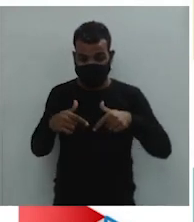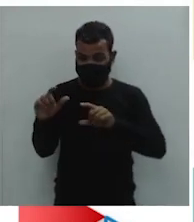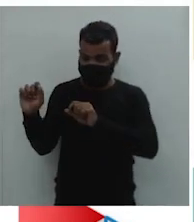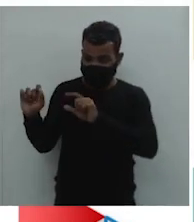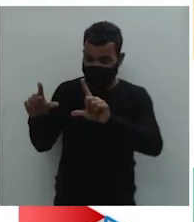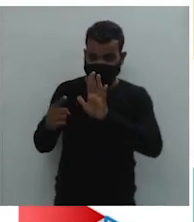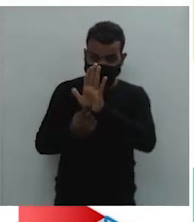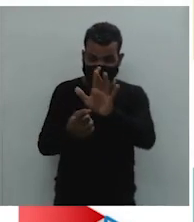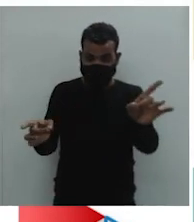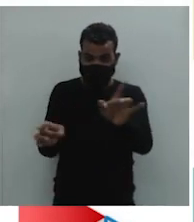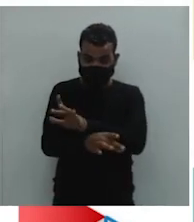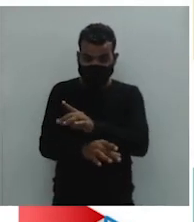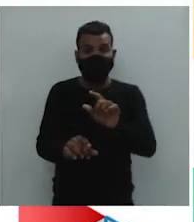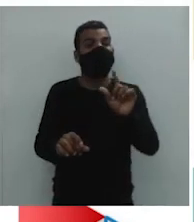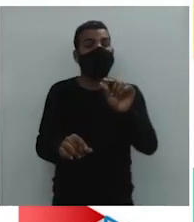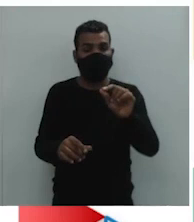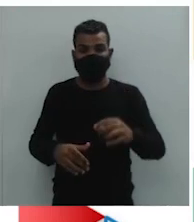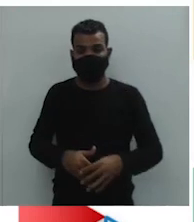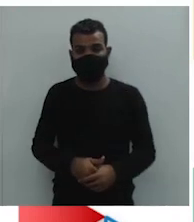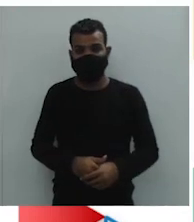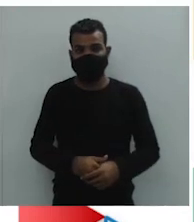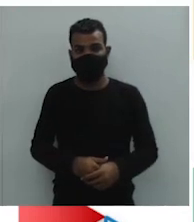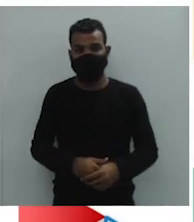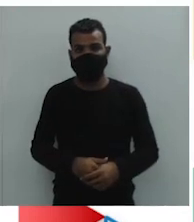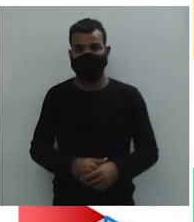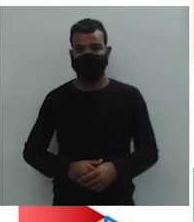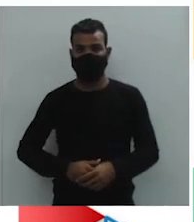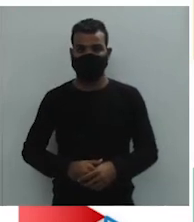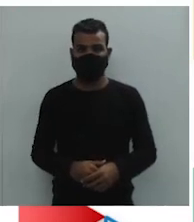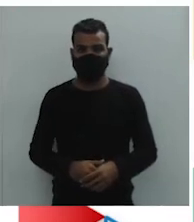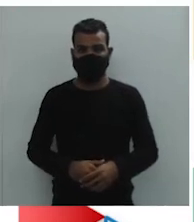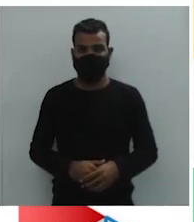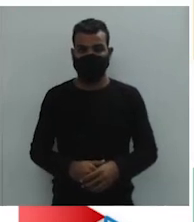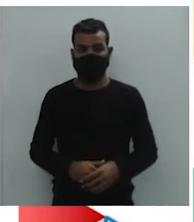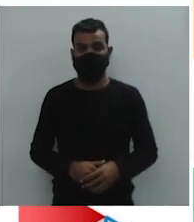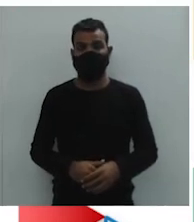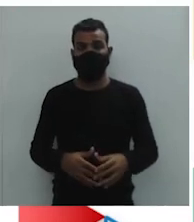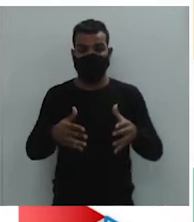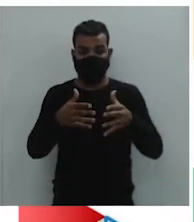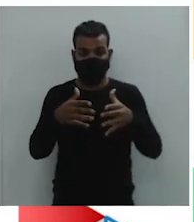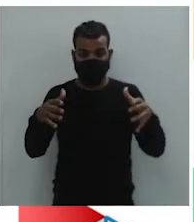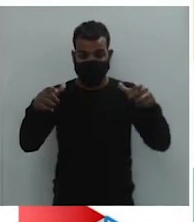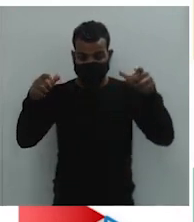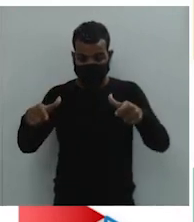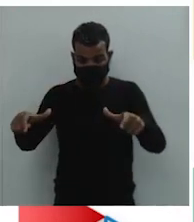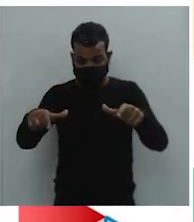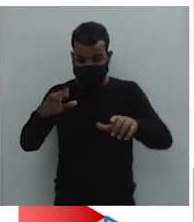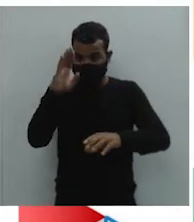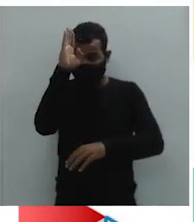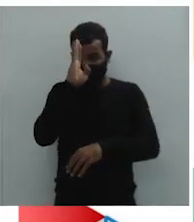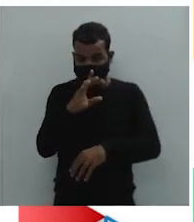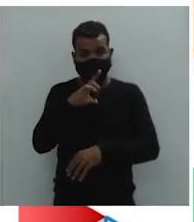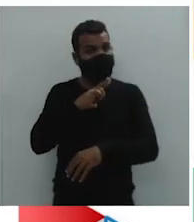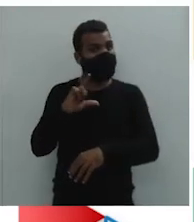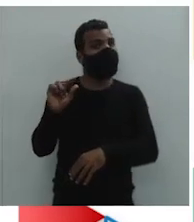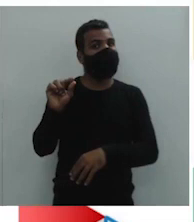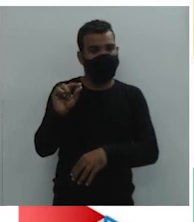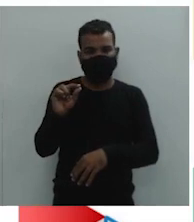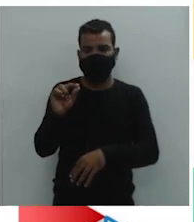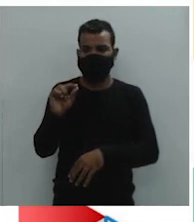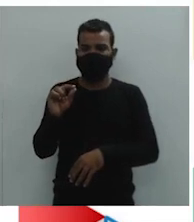trabalho hoje, certo? O que nós vemos? Nós vemos que a expansão territorial brasileira teve uma relação